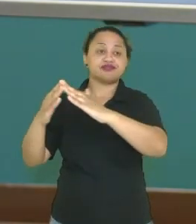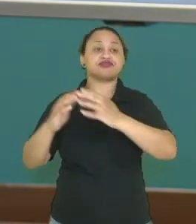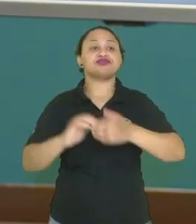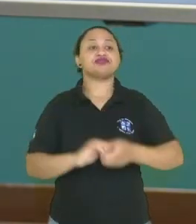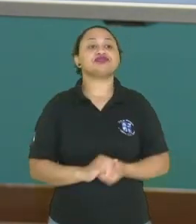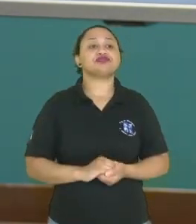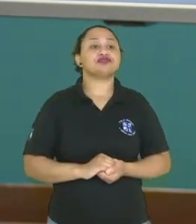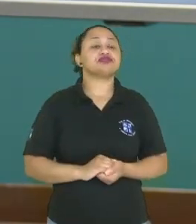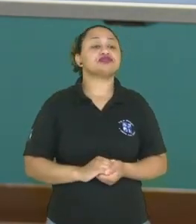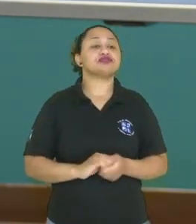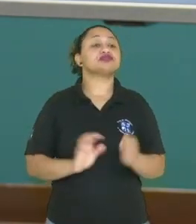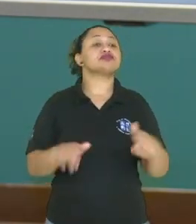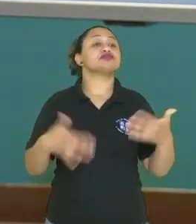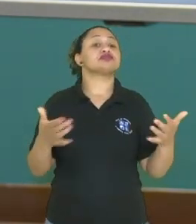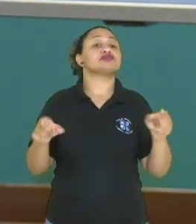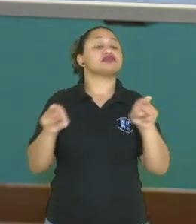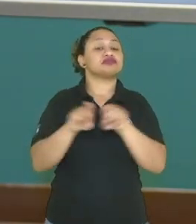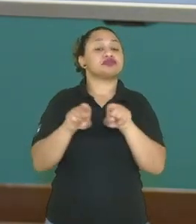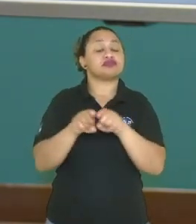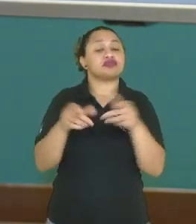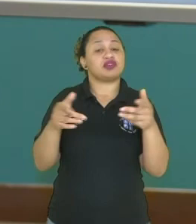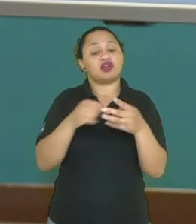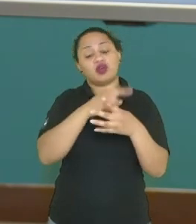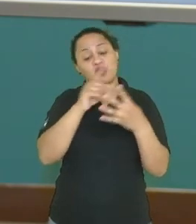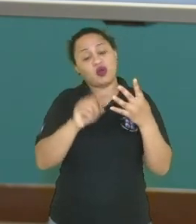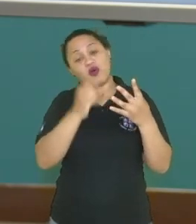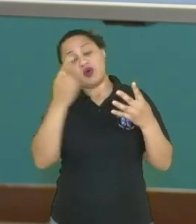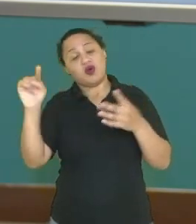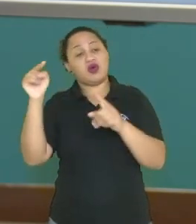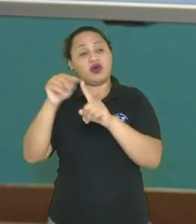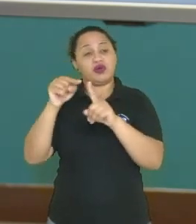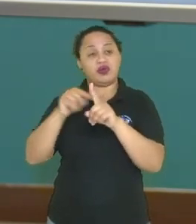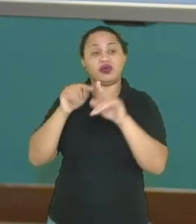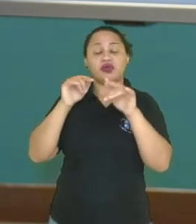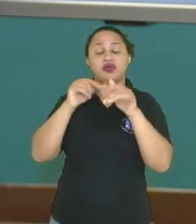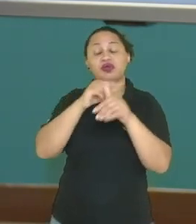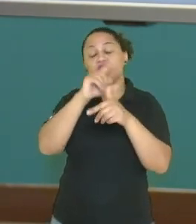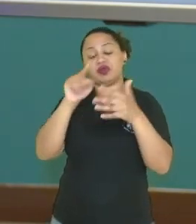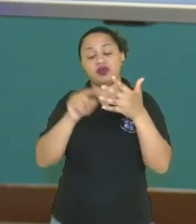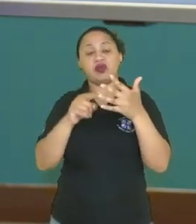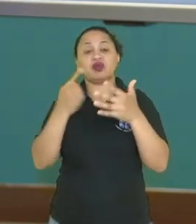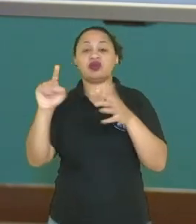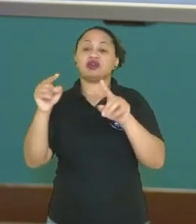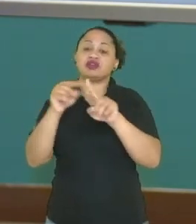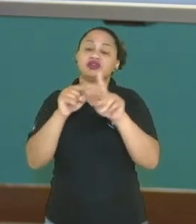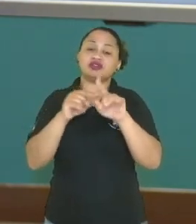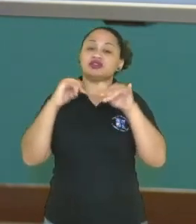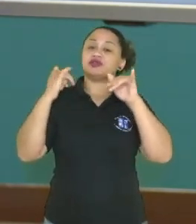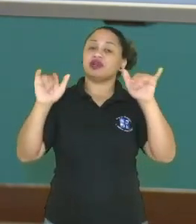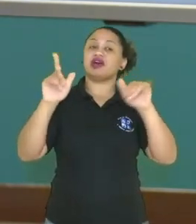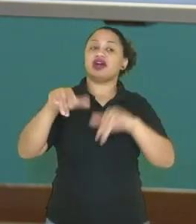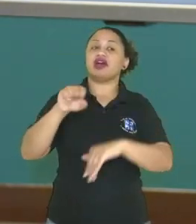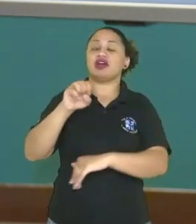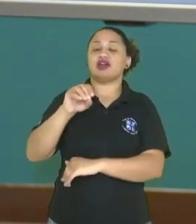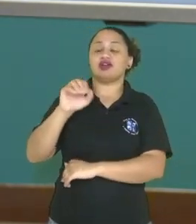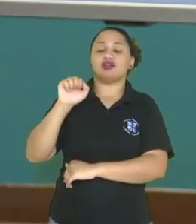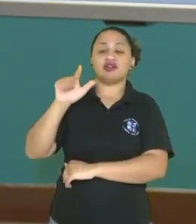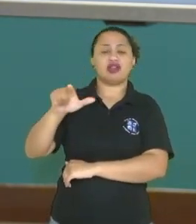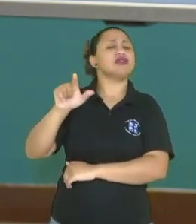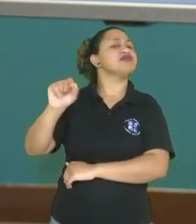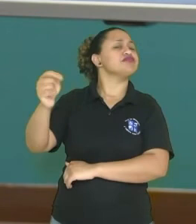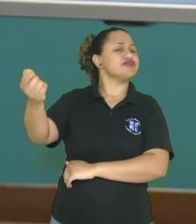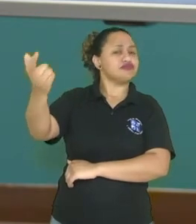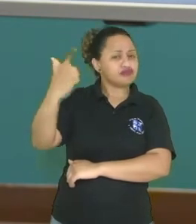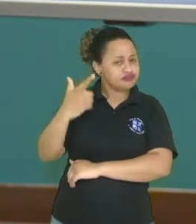Muito bem, minha gente, agora é um outro tipo de energia que nós vamos falar que é a energia solar. Isso mesmo.